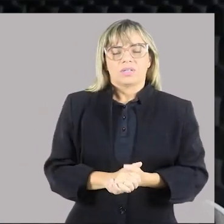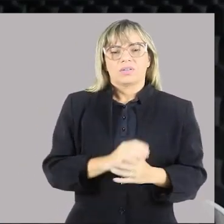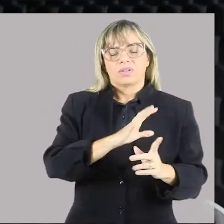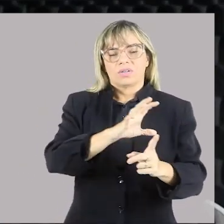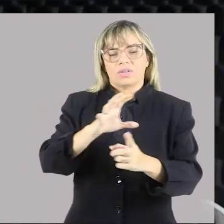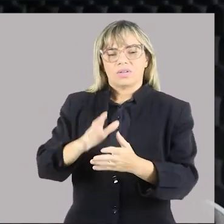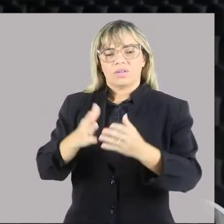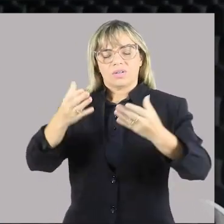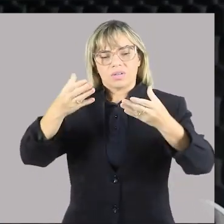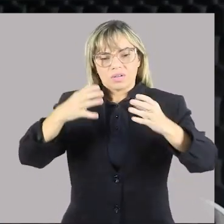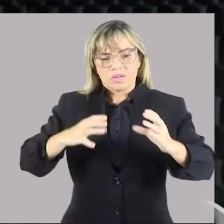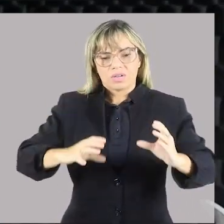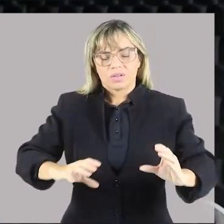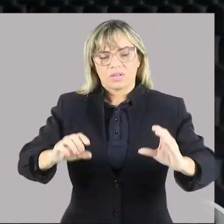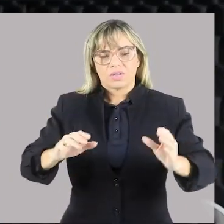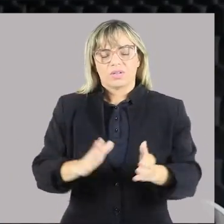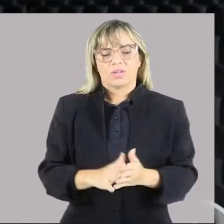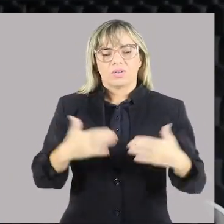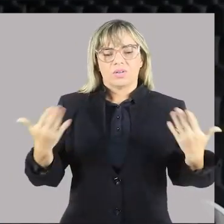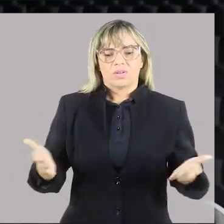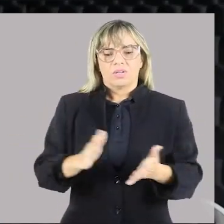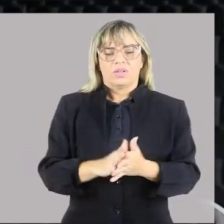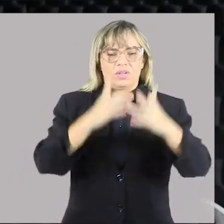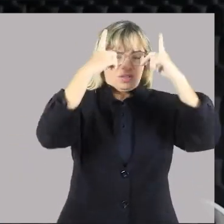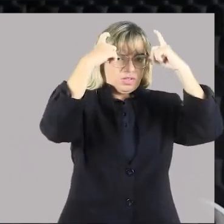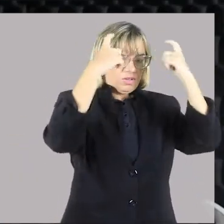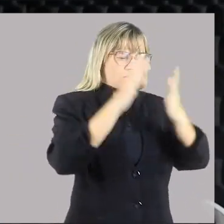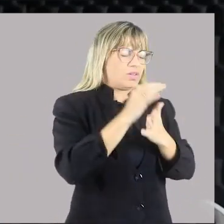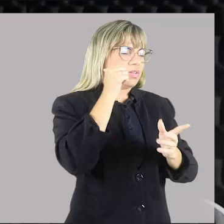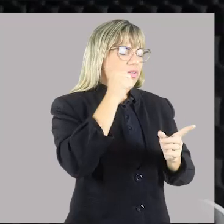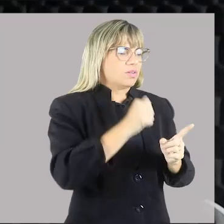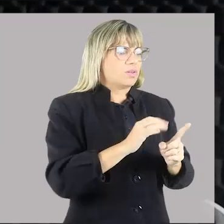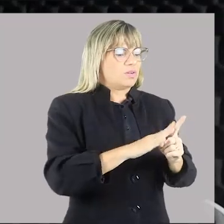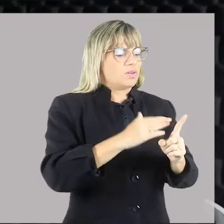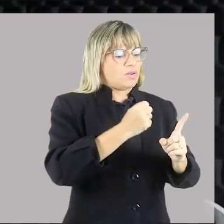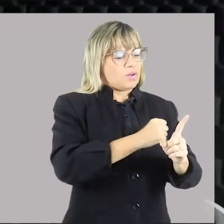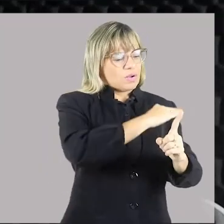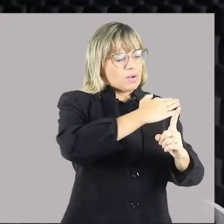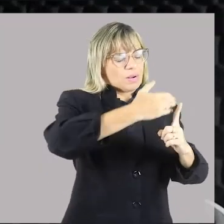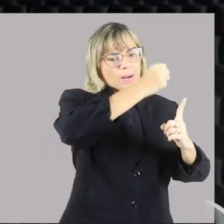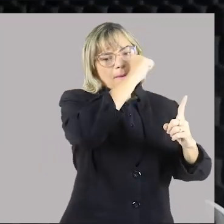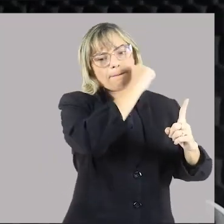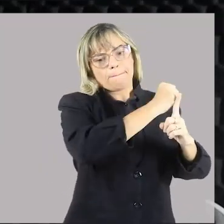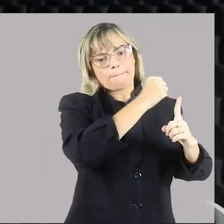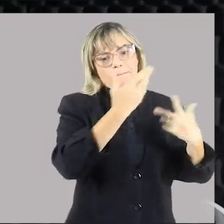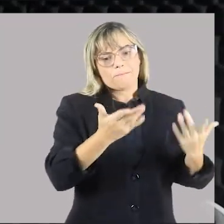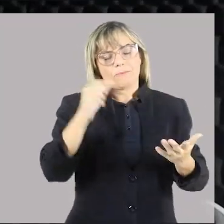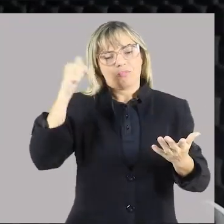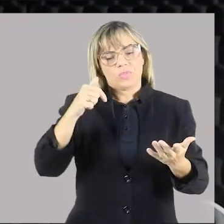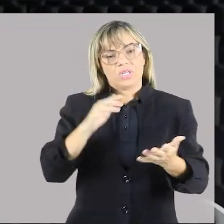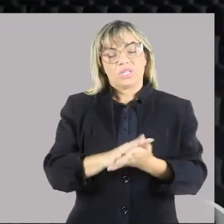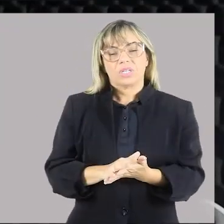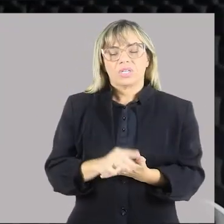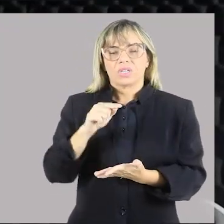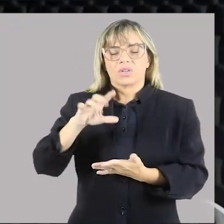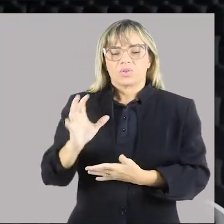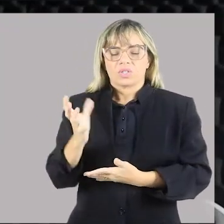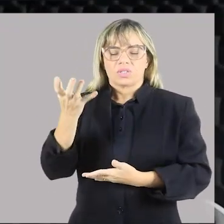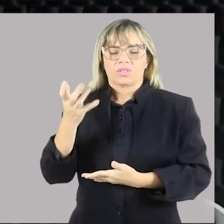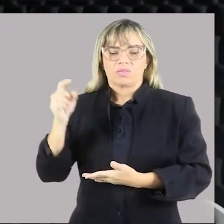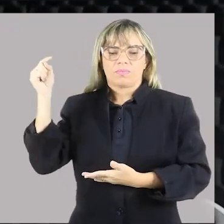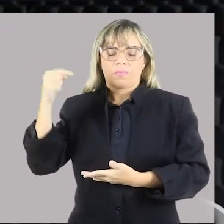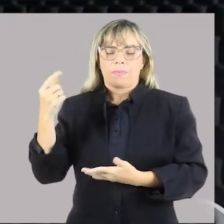concursos gostam de abordar. A violência contra as mulheres. A questão do feminicídio. É algo que ainda,